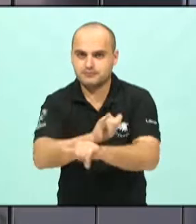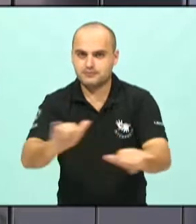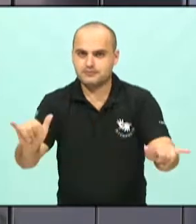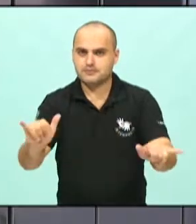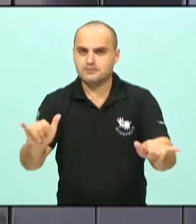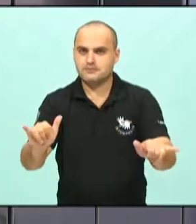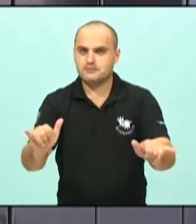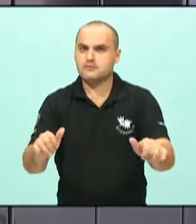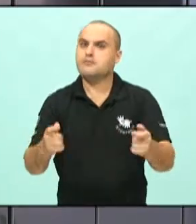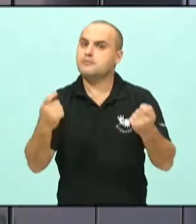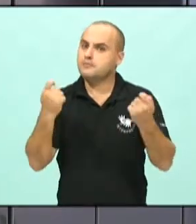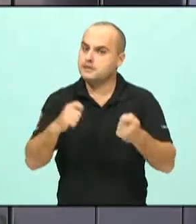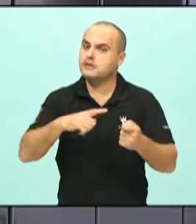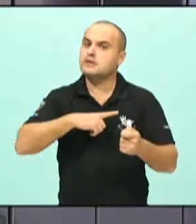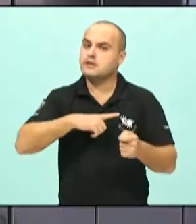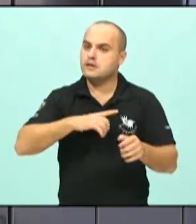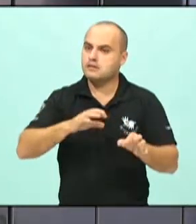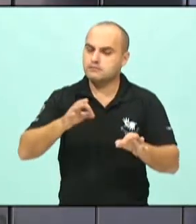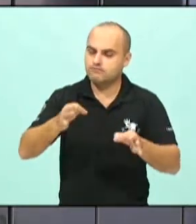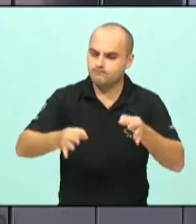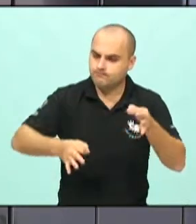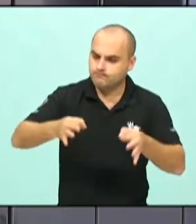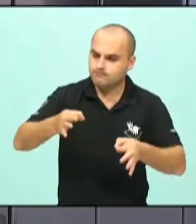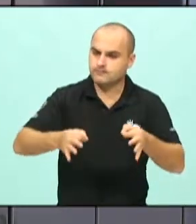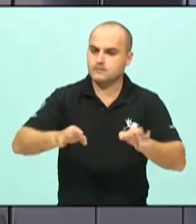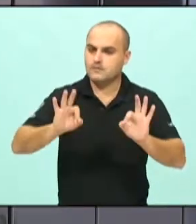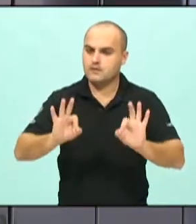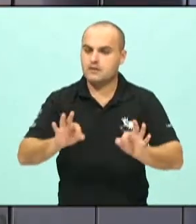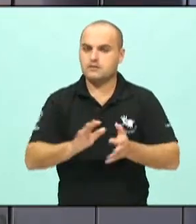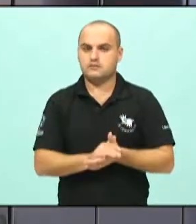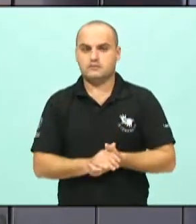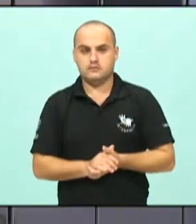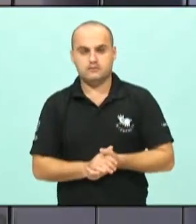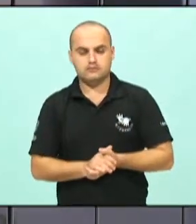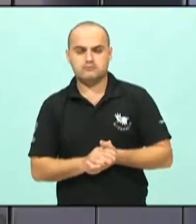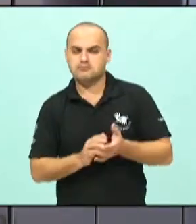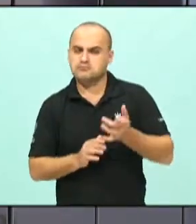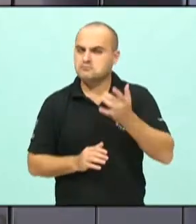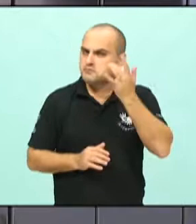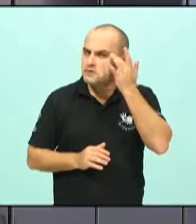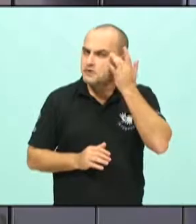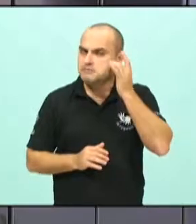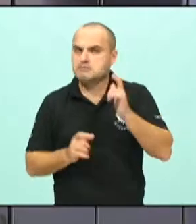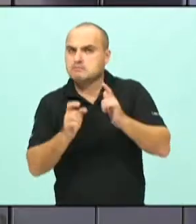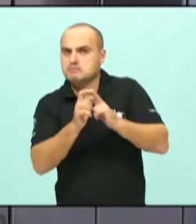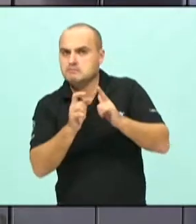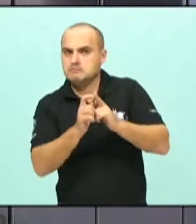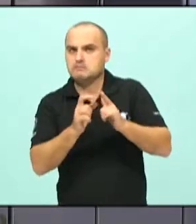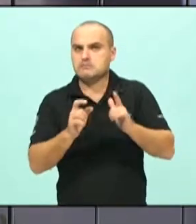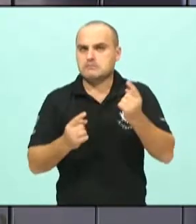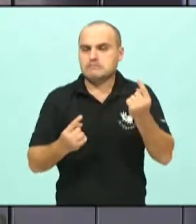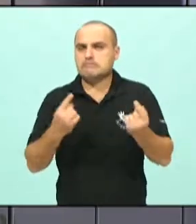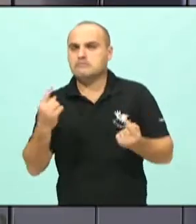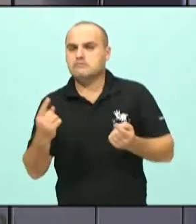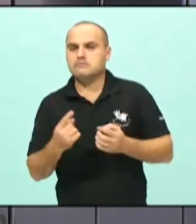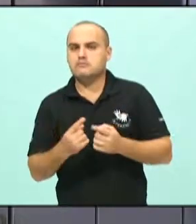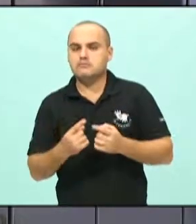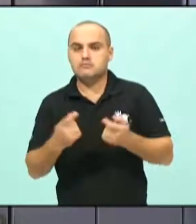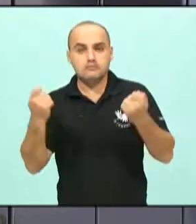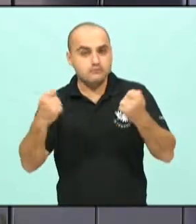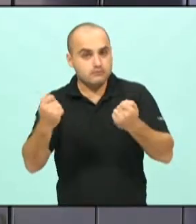justeza, não se essa palavra existe ou se a palavra seria bem essa, na distribuição